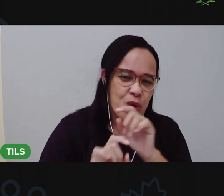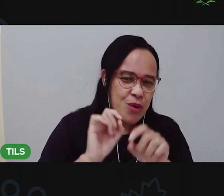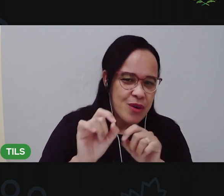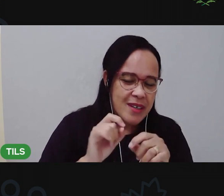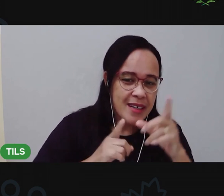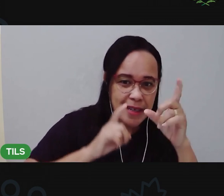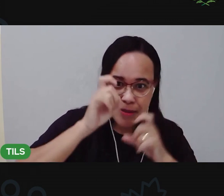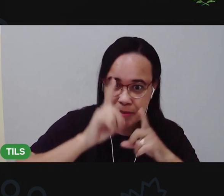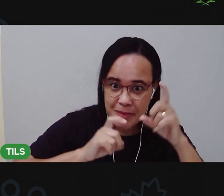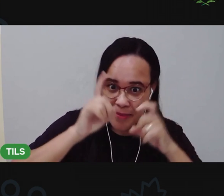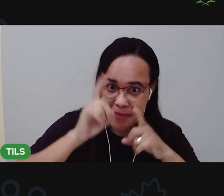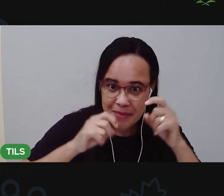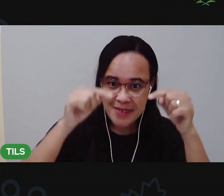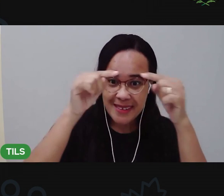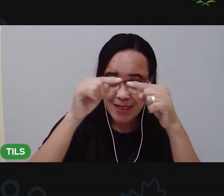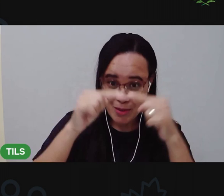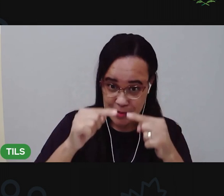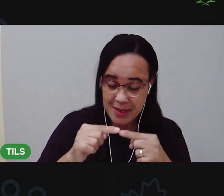acabei de fazer?